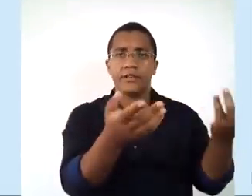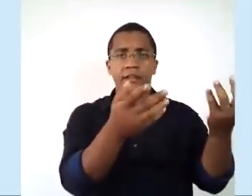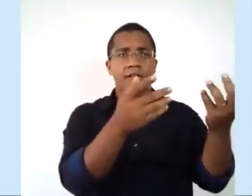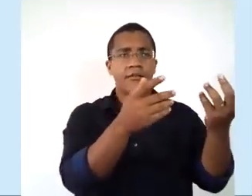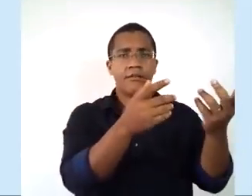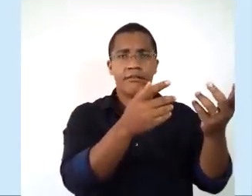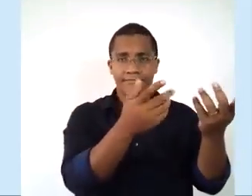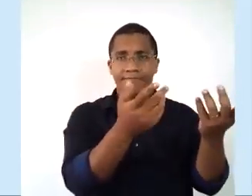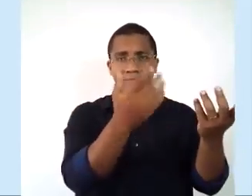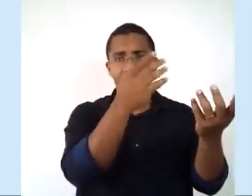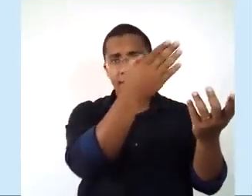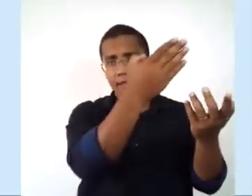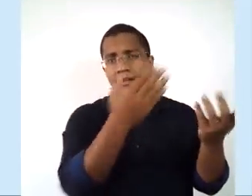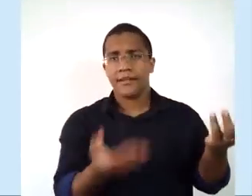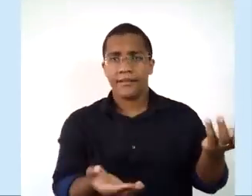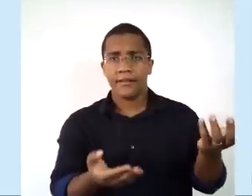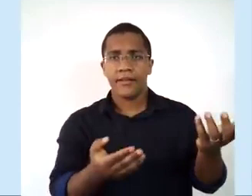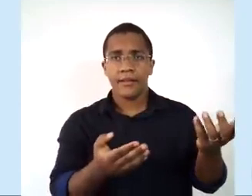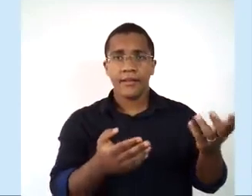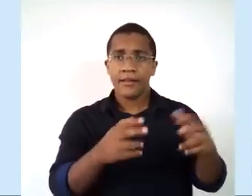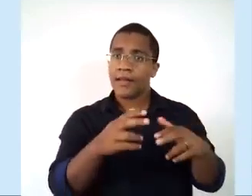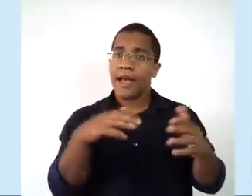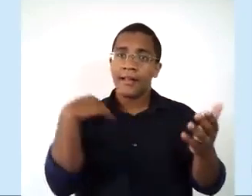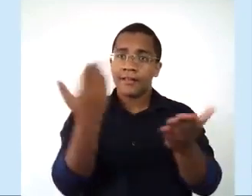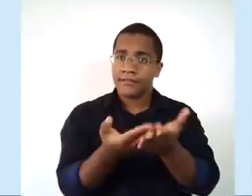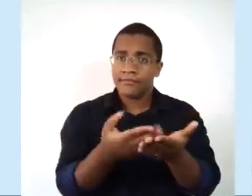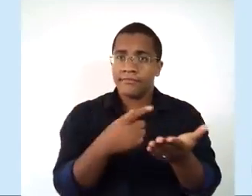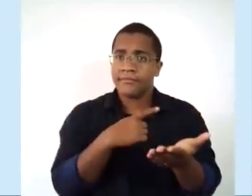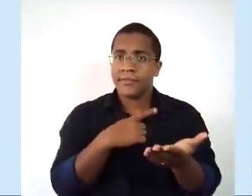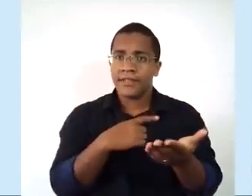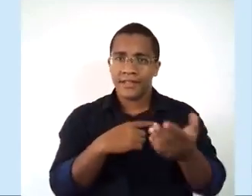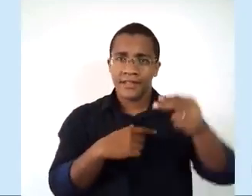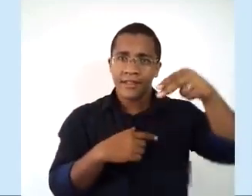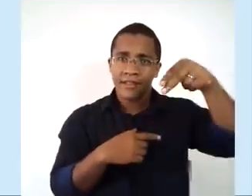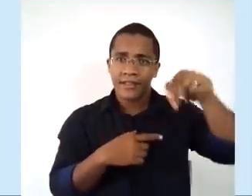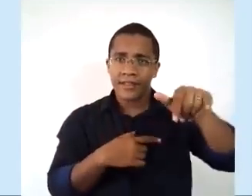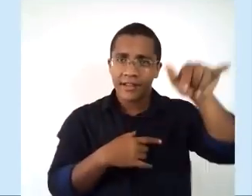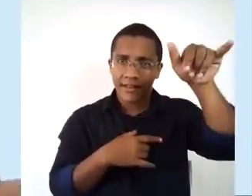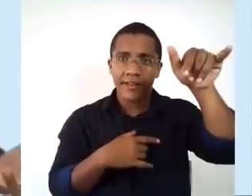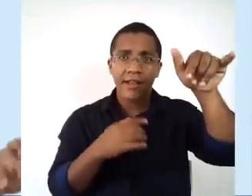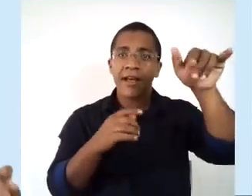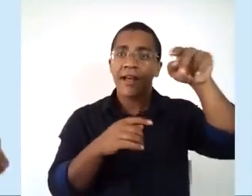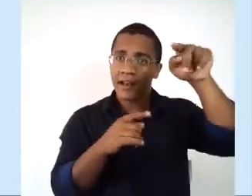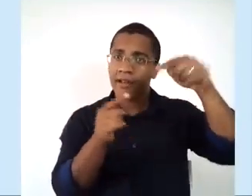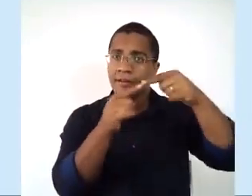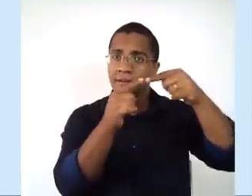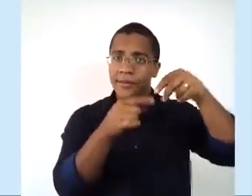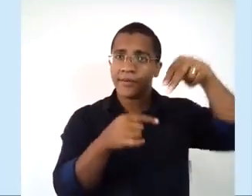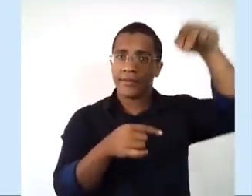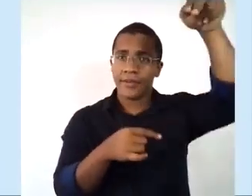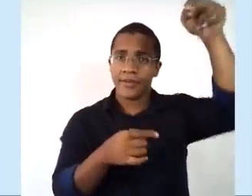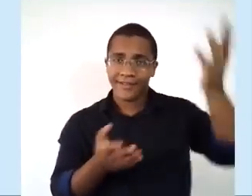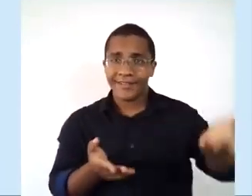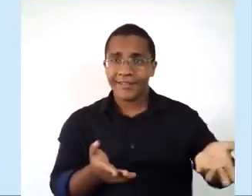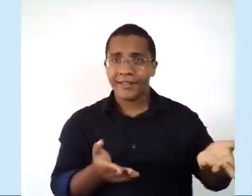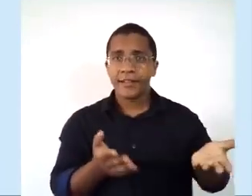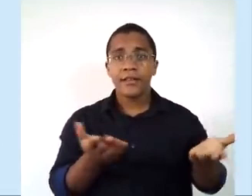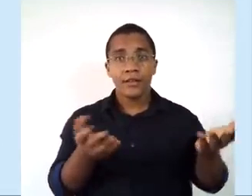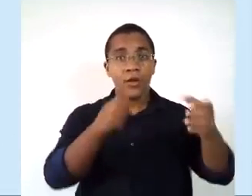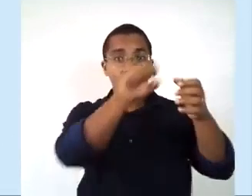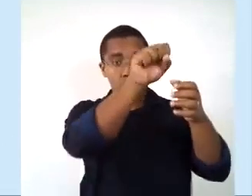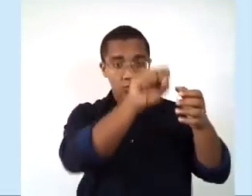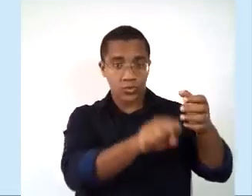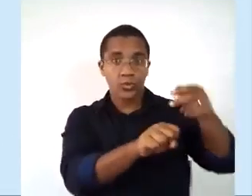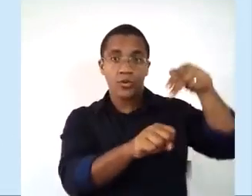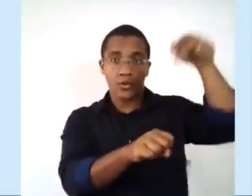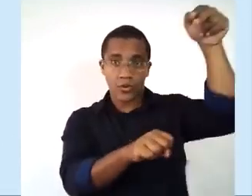e até hoje isso existe. Tanto é que Nova Iorque, né? Ela fica nas regiões ao norte. Então, essa ideia de sul e norte também